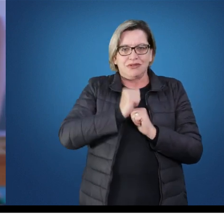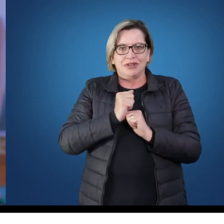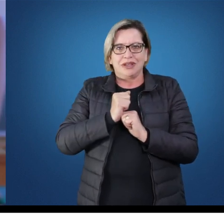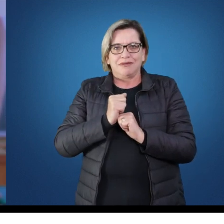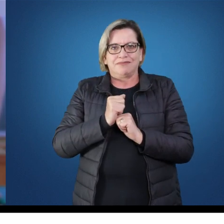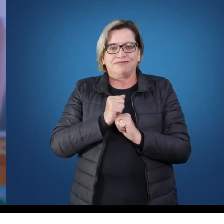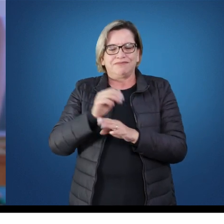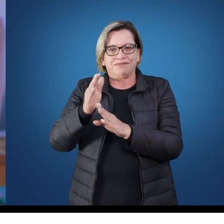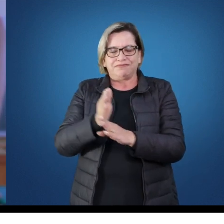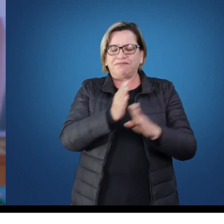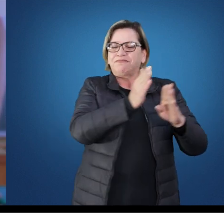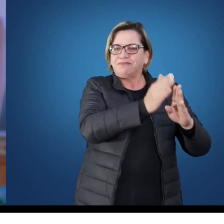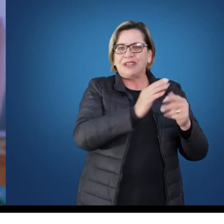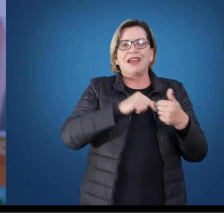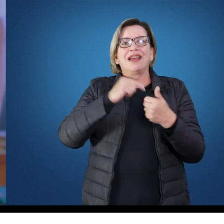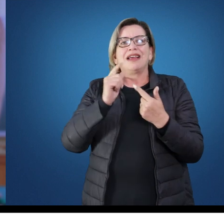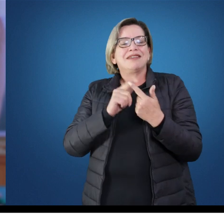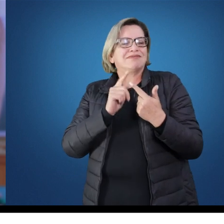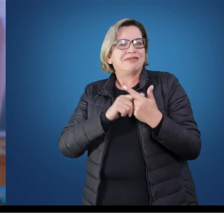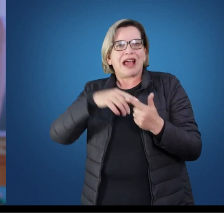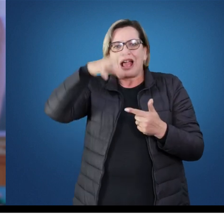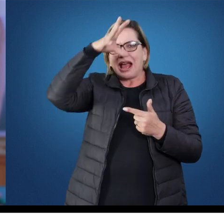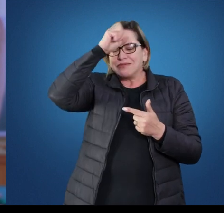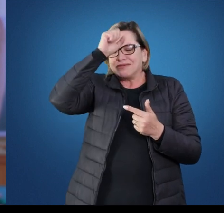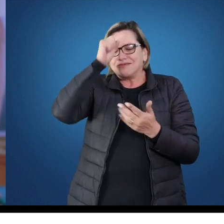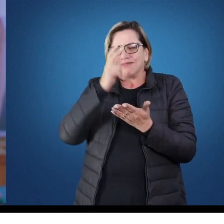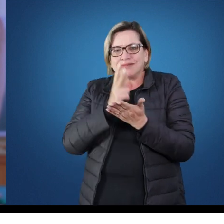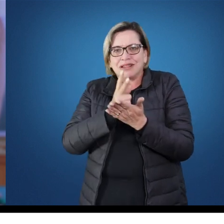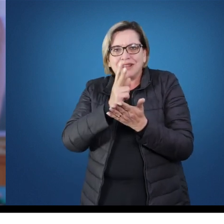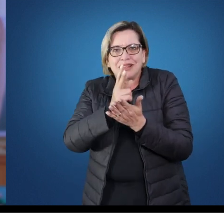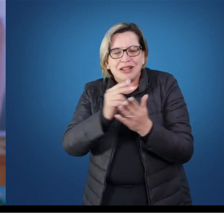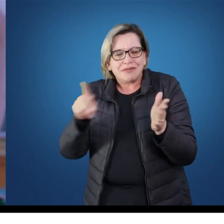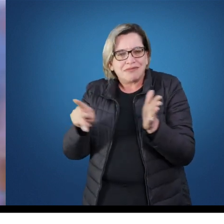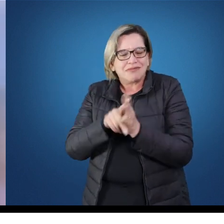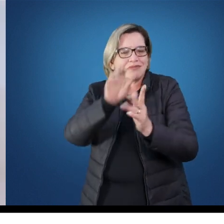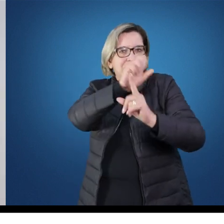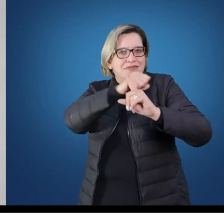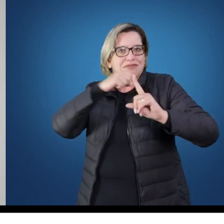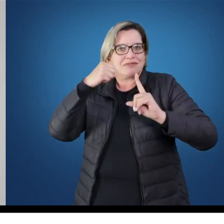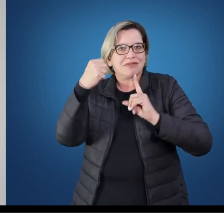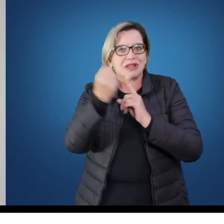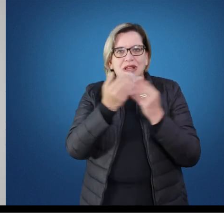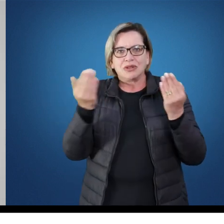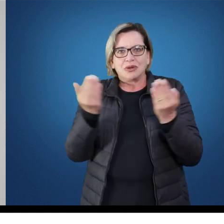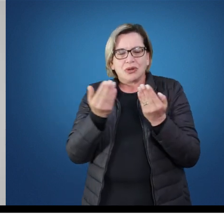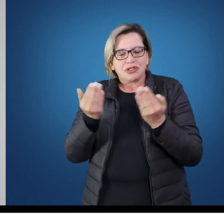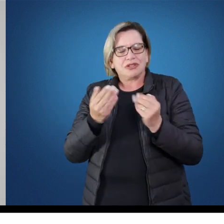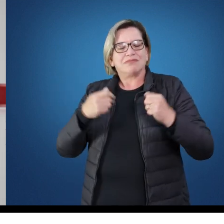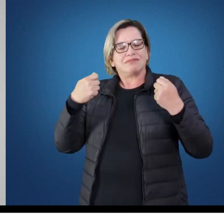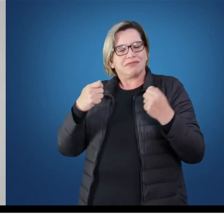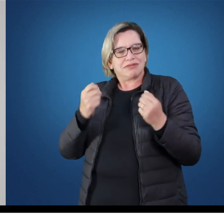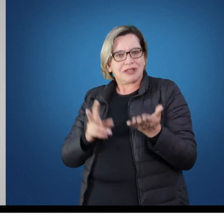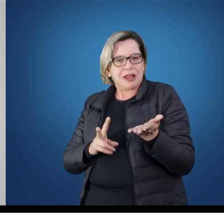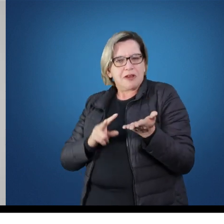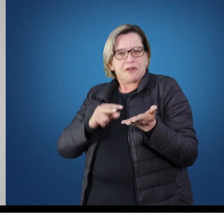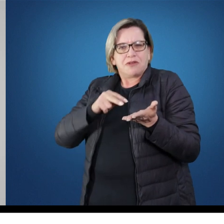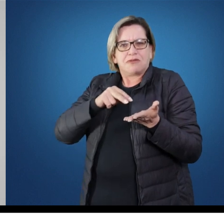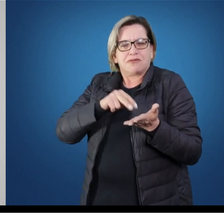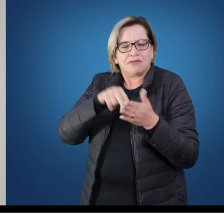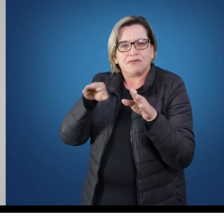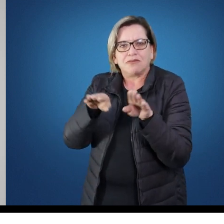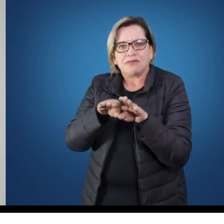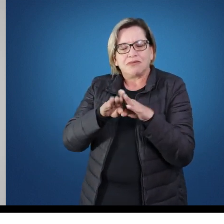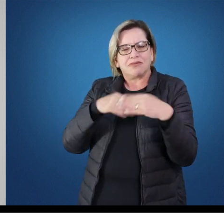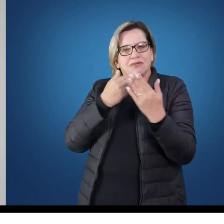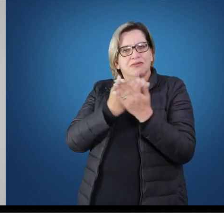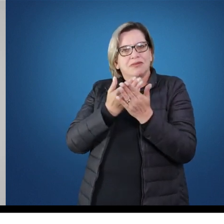A aprendizagem ao longo da vida tem sido a marca da sociedade atual. Com um cenário que exige maior dedicação e estudos, revela-se a